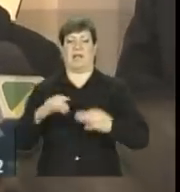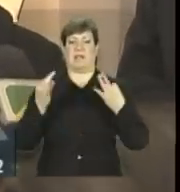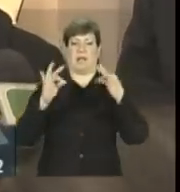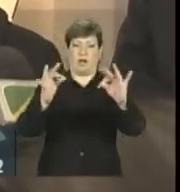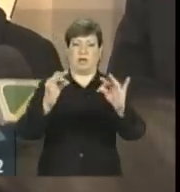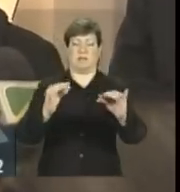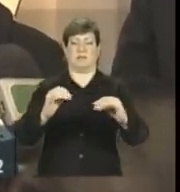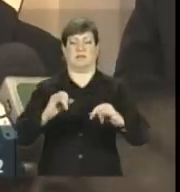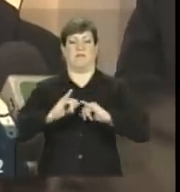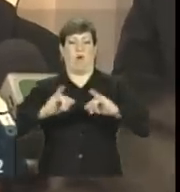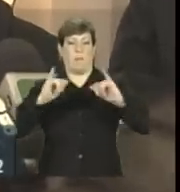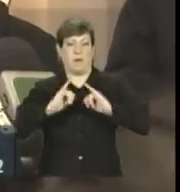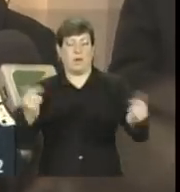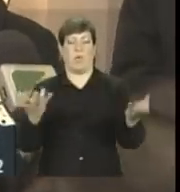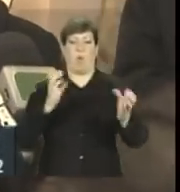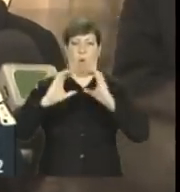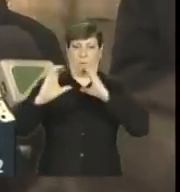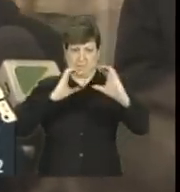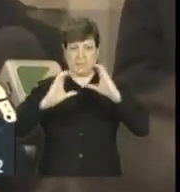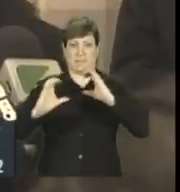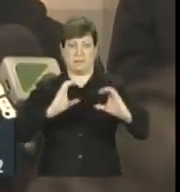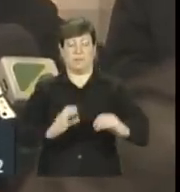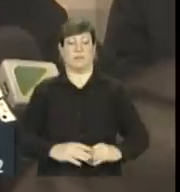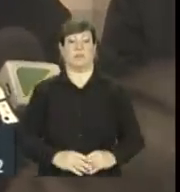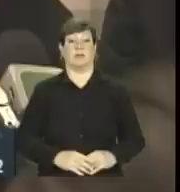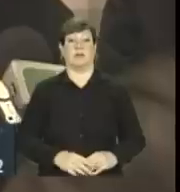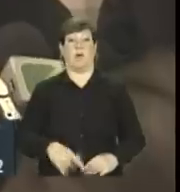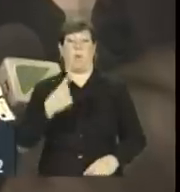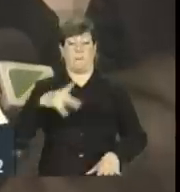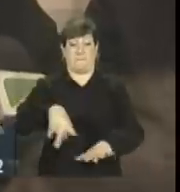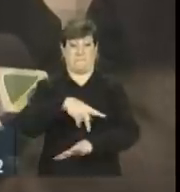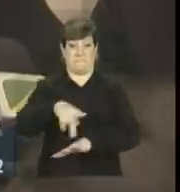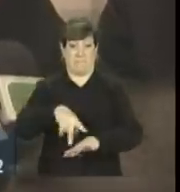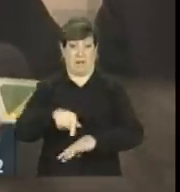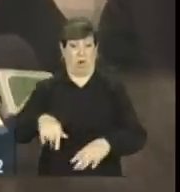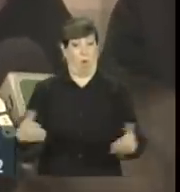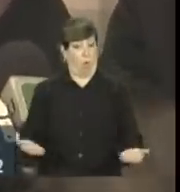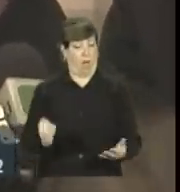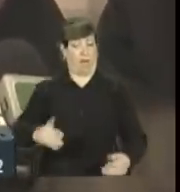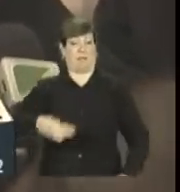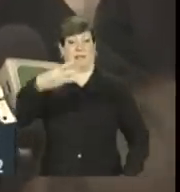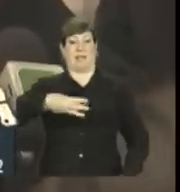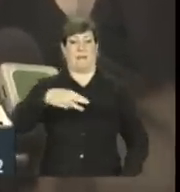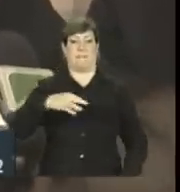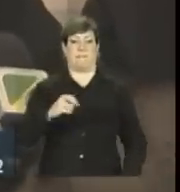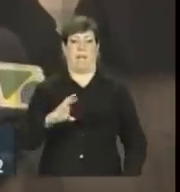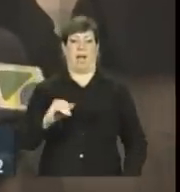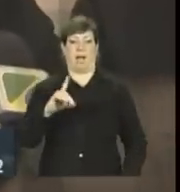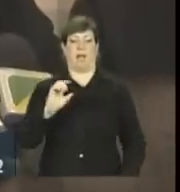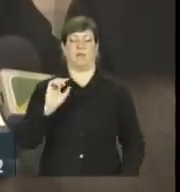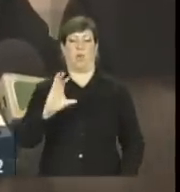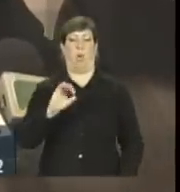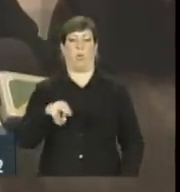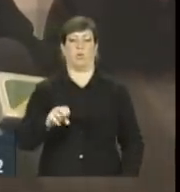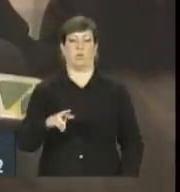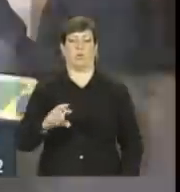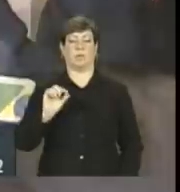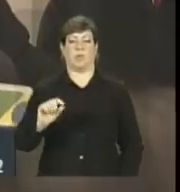e de comunicação, num país que é hoje o terceiro mercado de consumo de